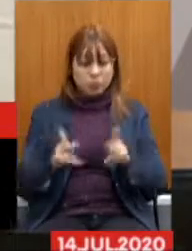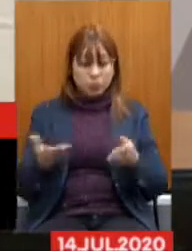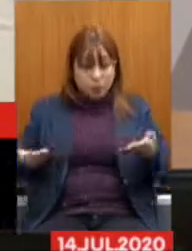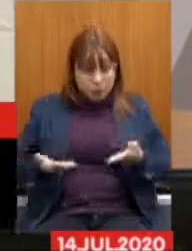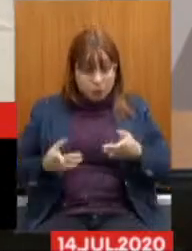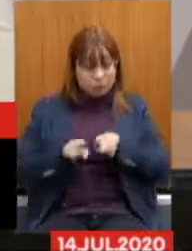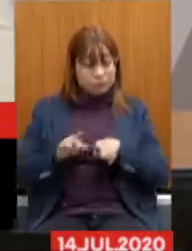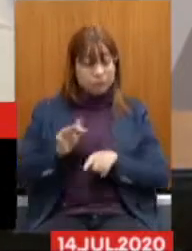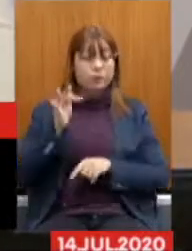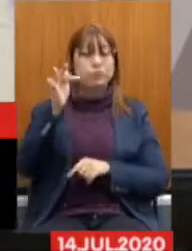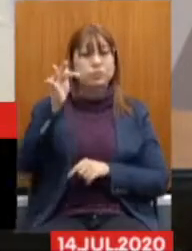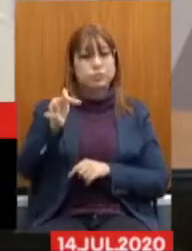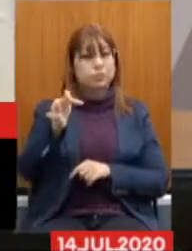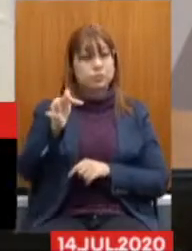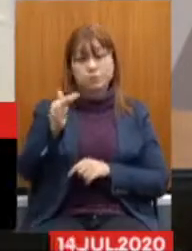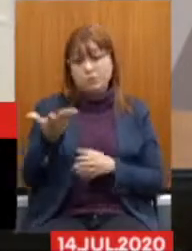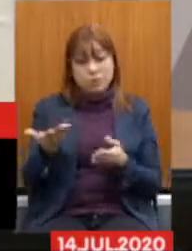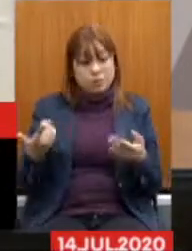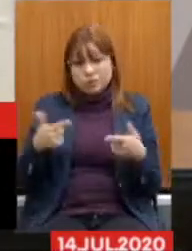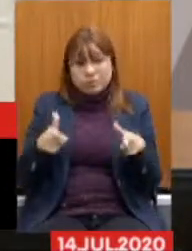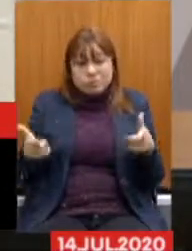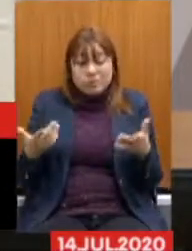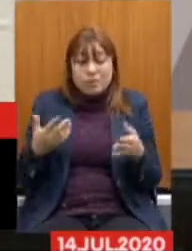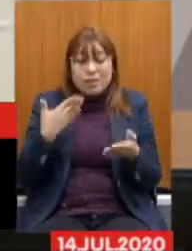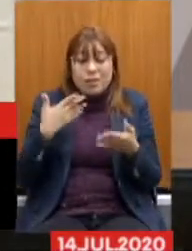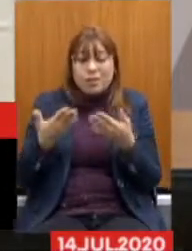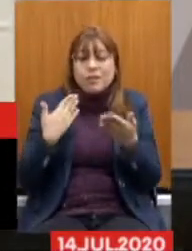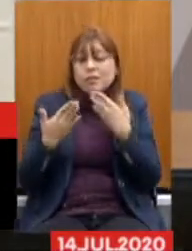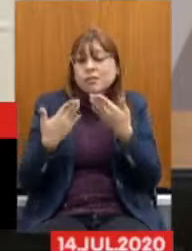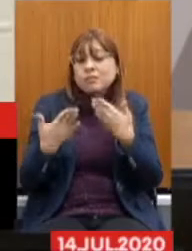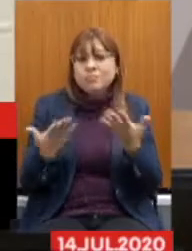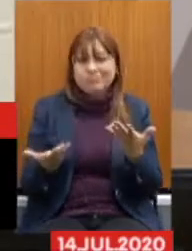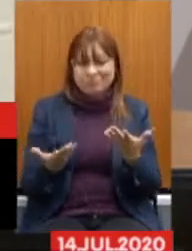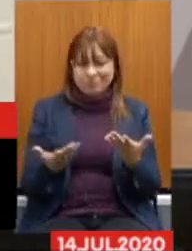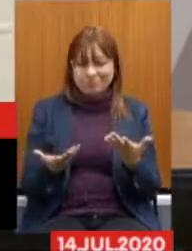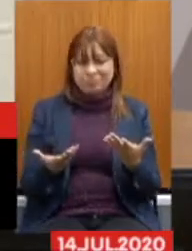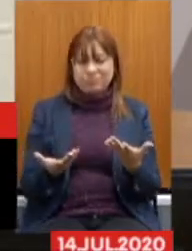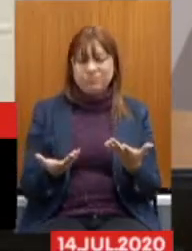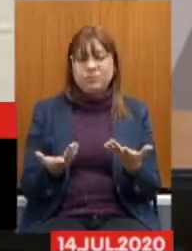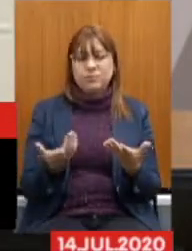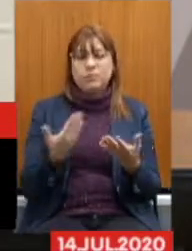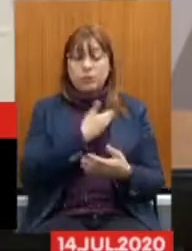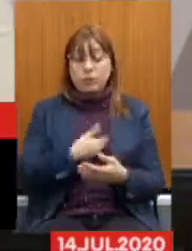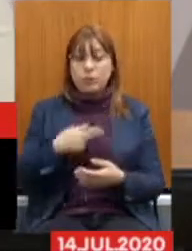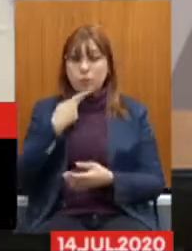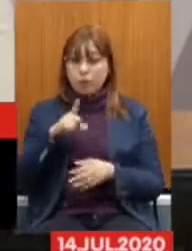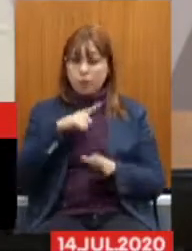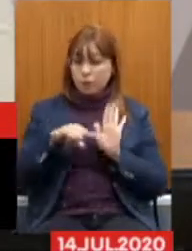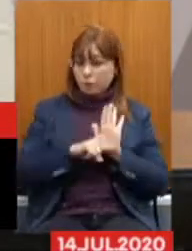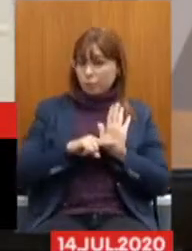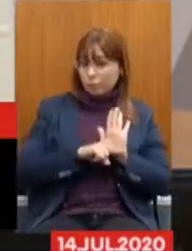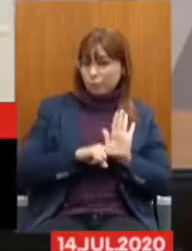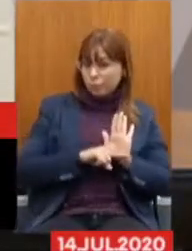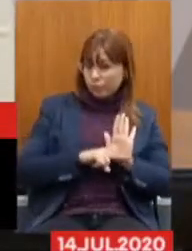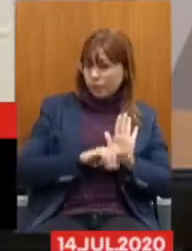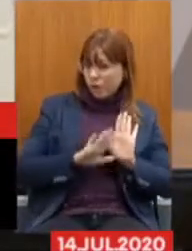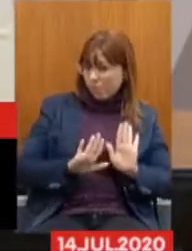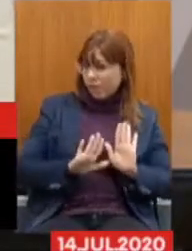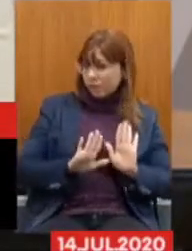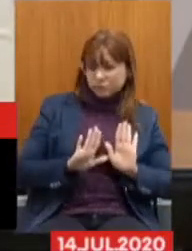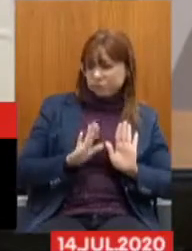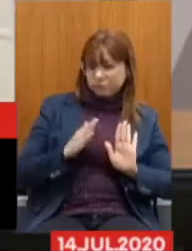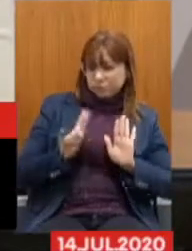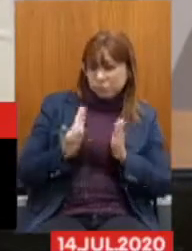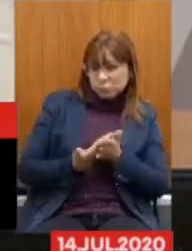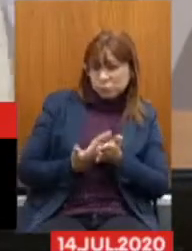Sem um amplo Debate O governo Alega Que existe Que Deficit Mas ele Não Apresentou Estudos Para os servidores